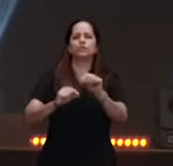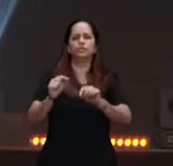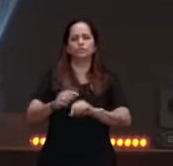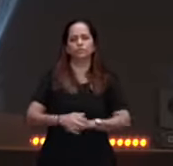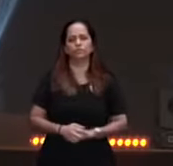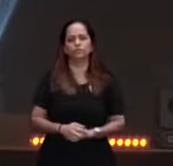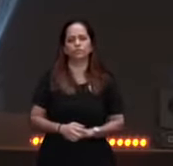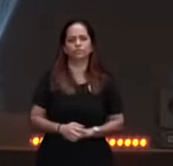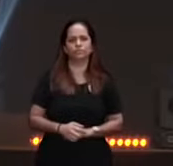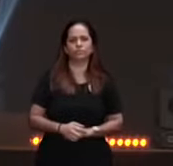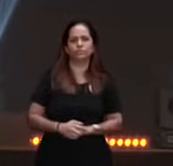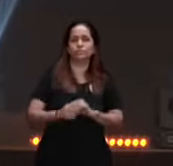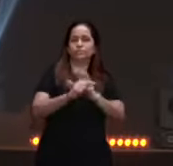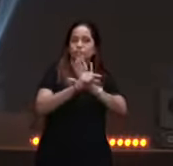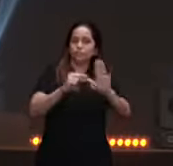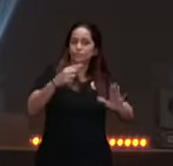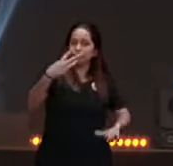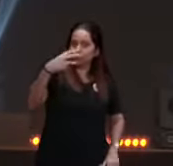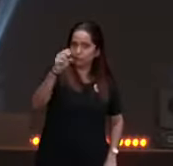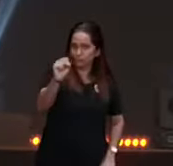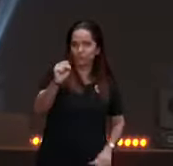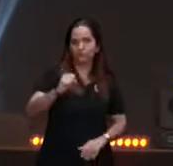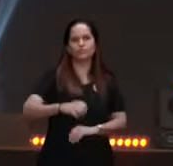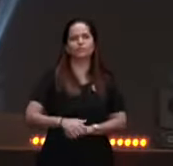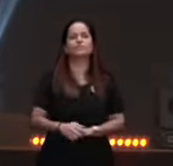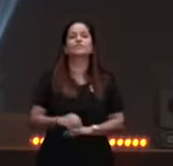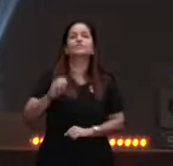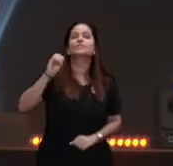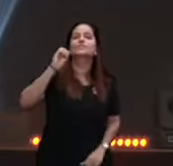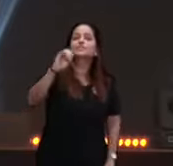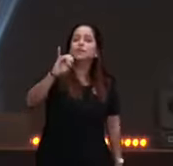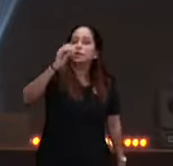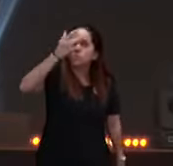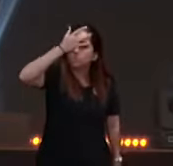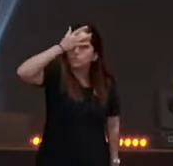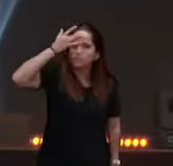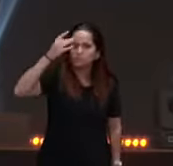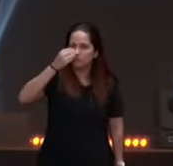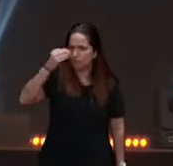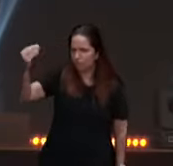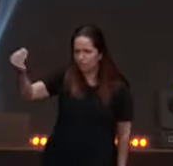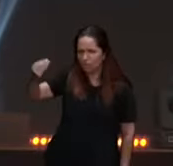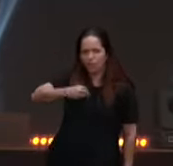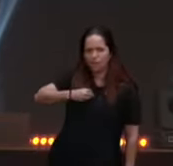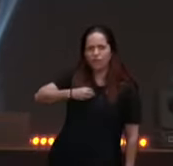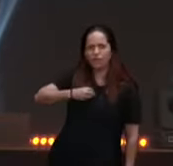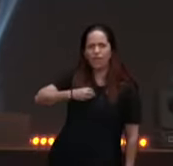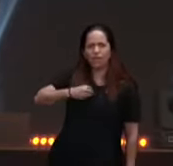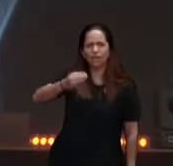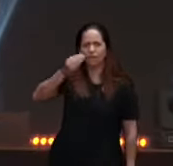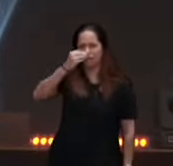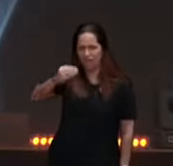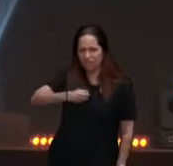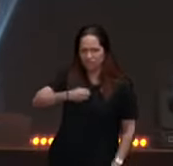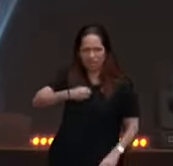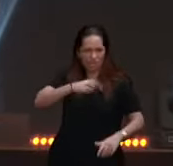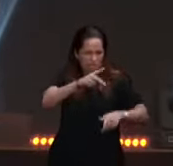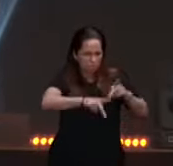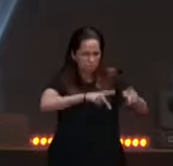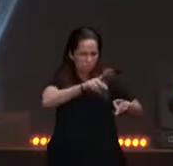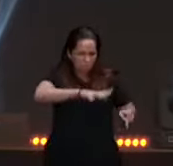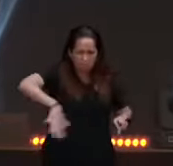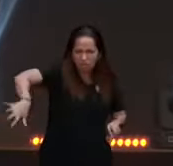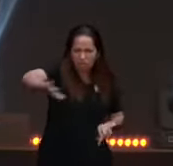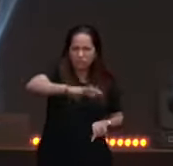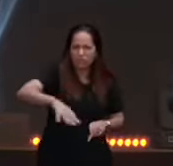versículo 38, se alguém se envergonhar de mim e das minhas palavras, nessa geração adulta e pecadora, o filho do homem se